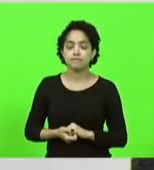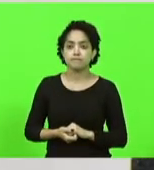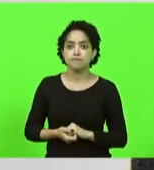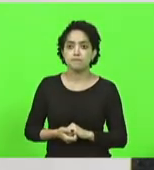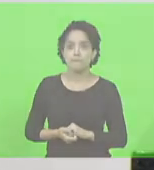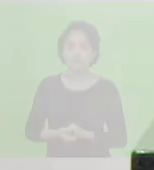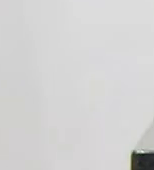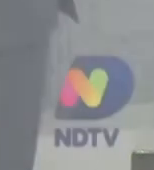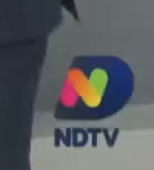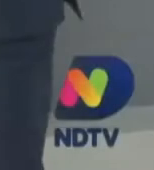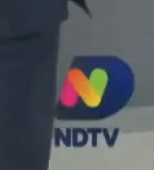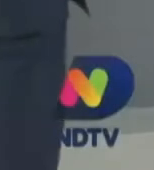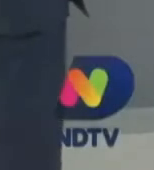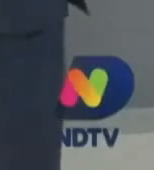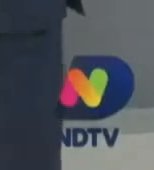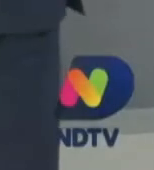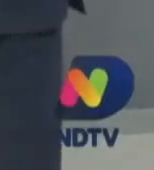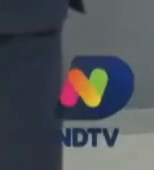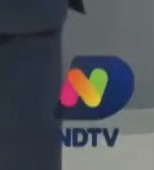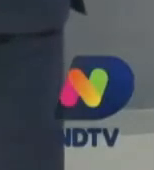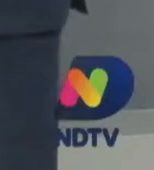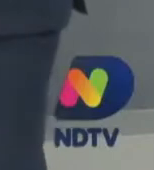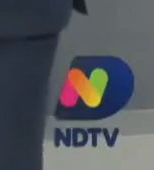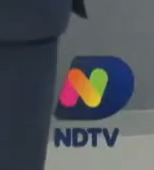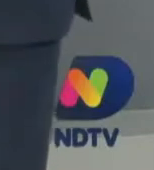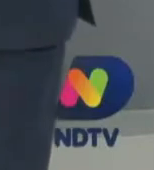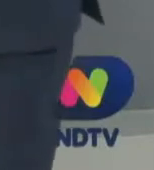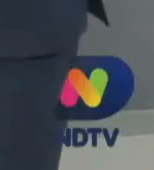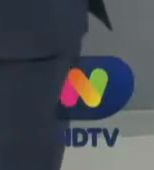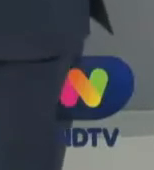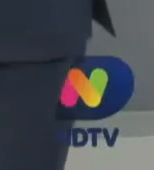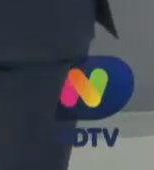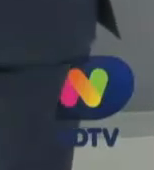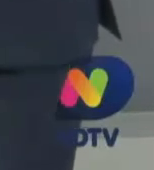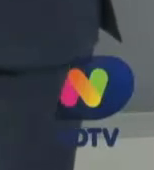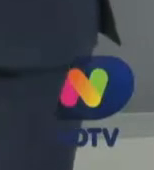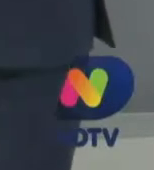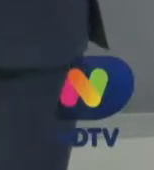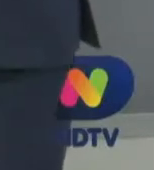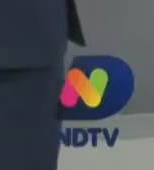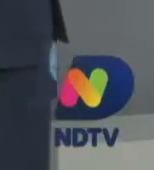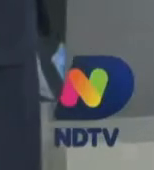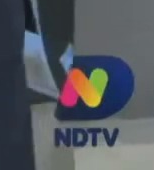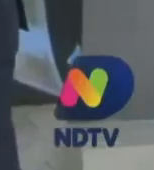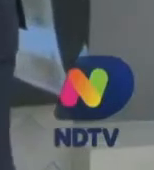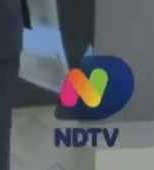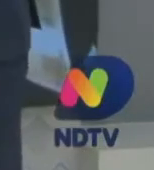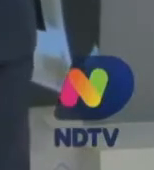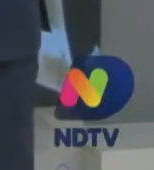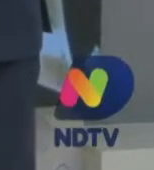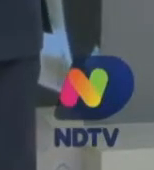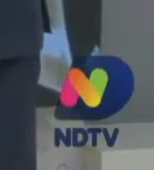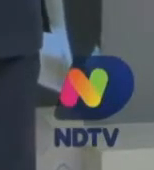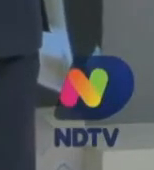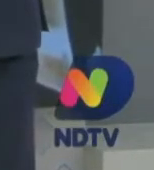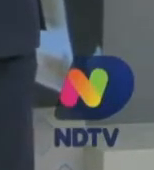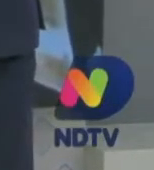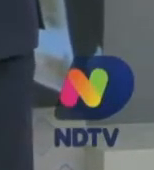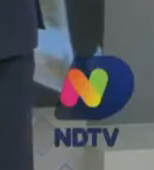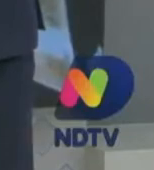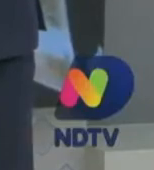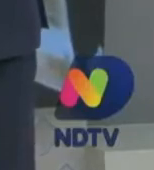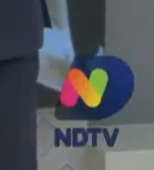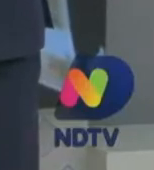mas é é incrível né é incrível no momento em que todos focam para reduzir